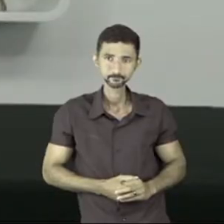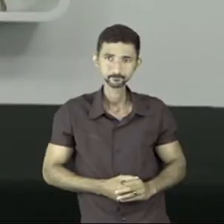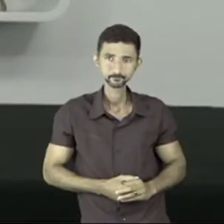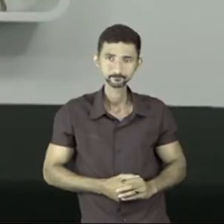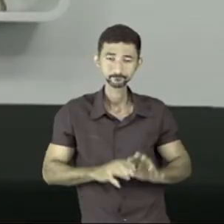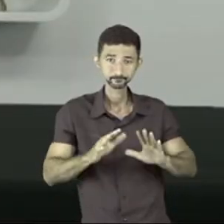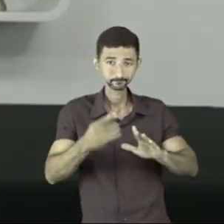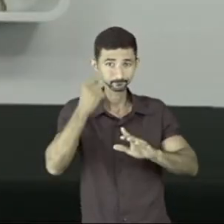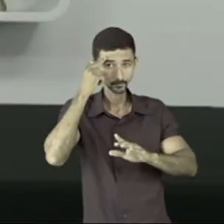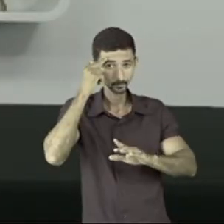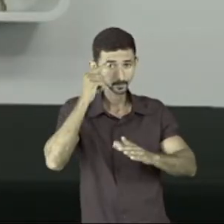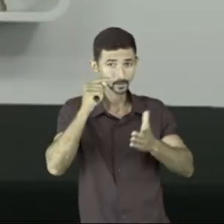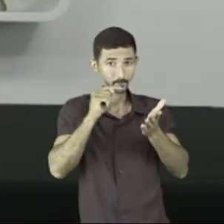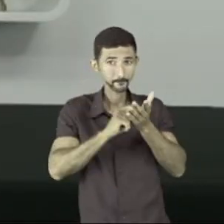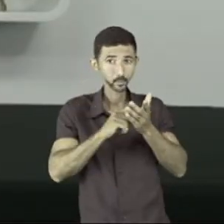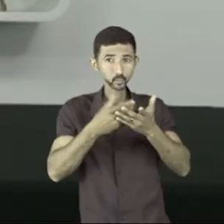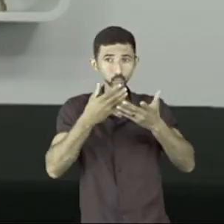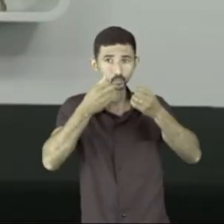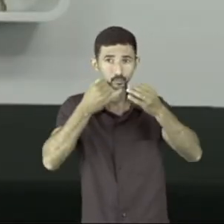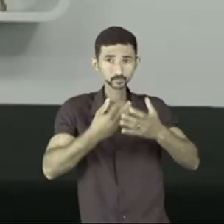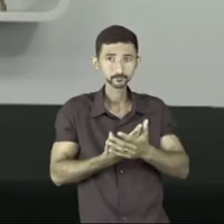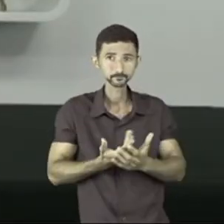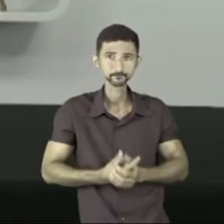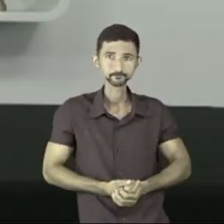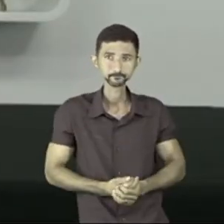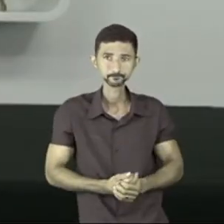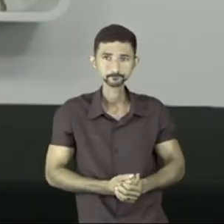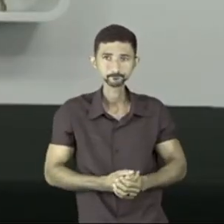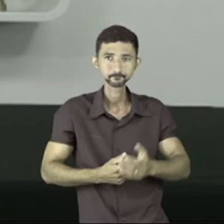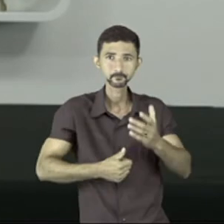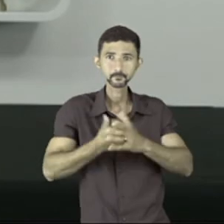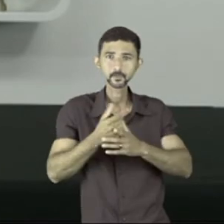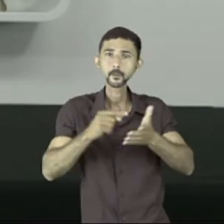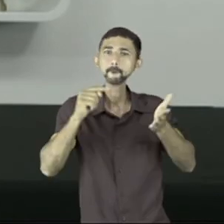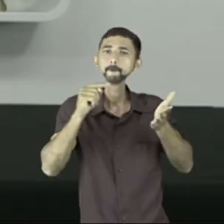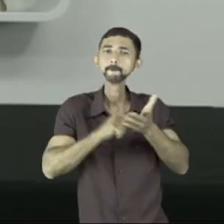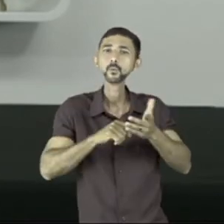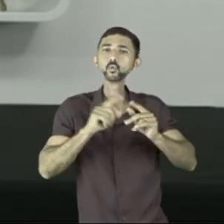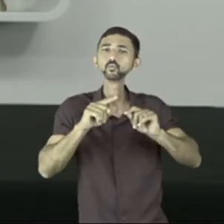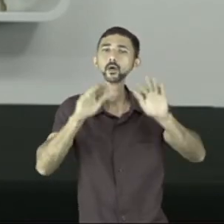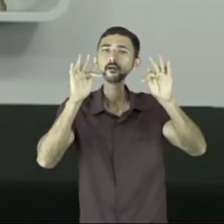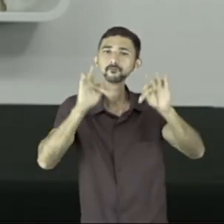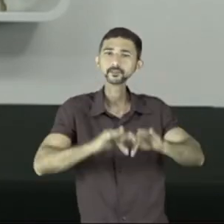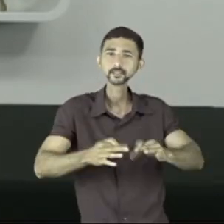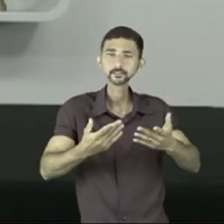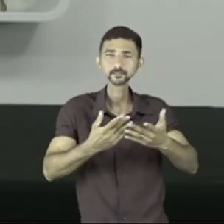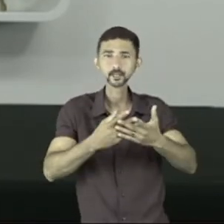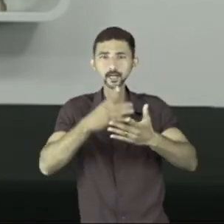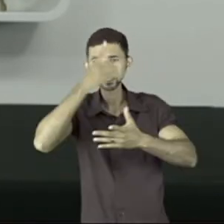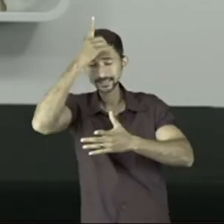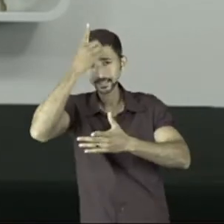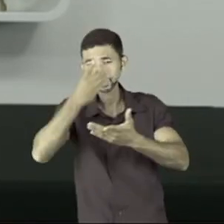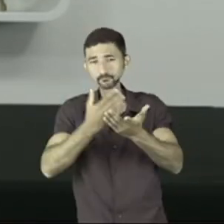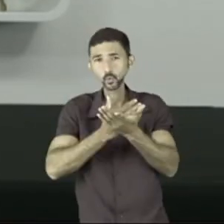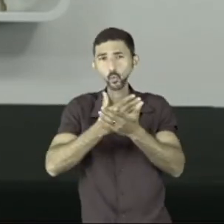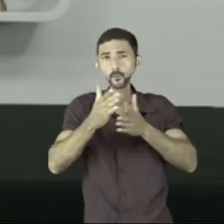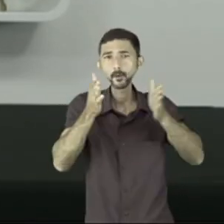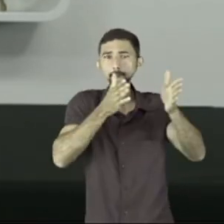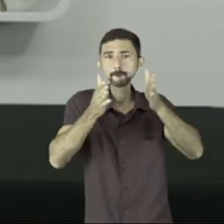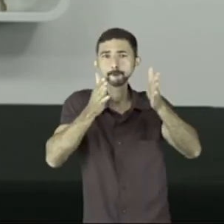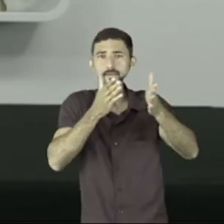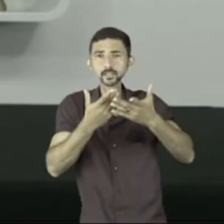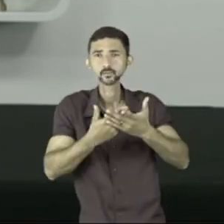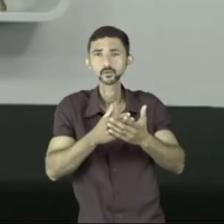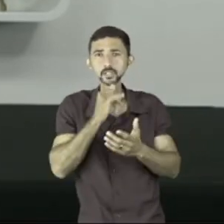Vamos pensar sobre a pontuação que nós vimos hoje. Primeiro, o ponto, ele serve para finalizar uma ideia. Você pode começar um período,